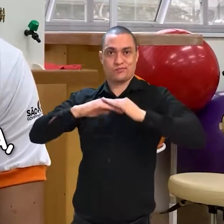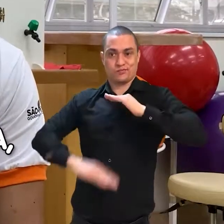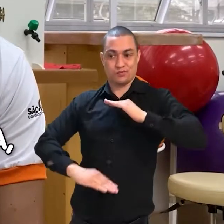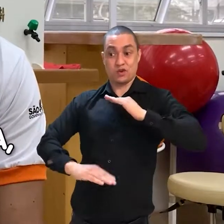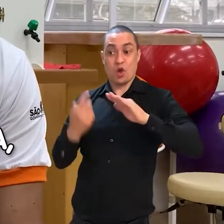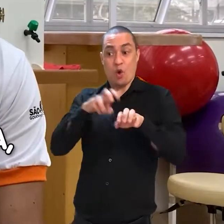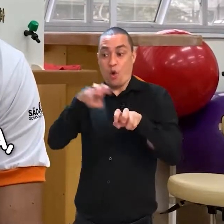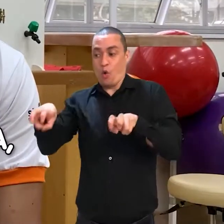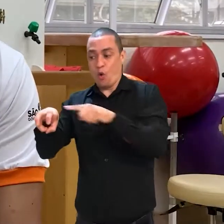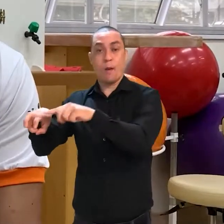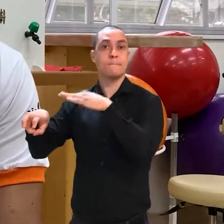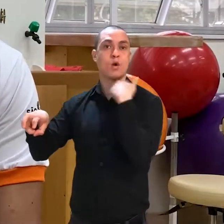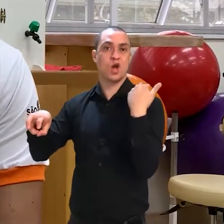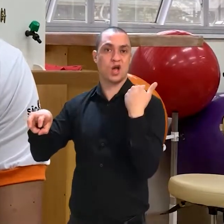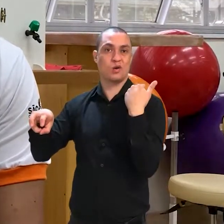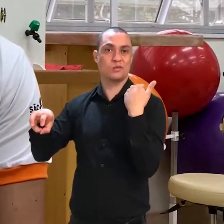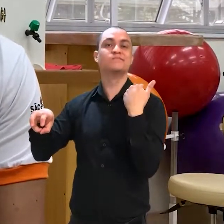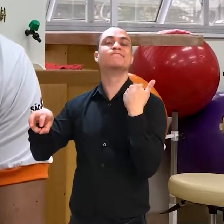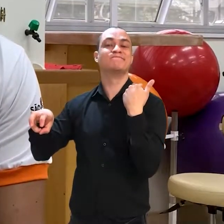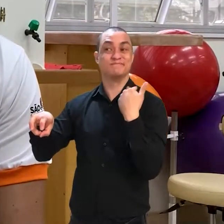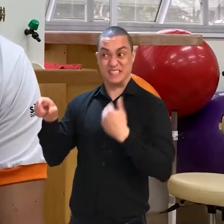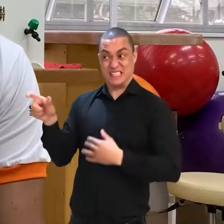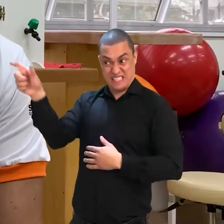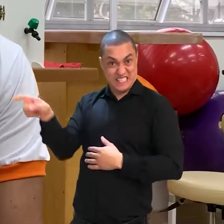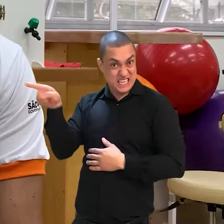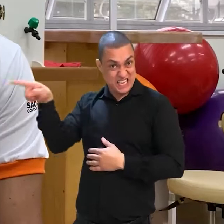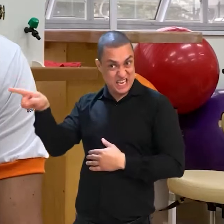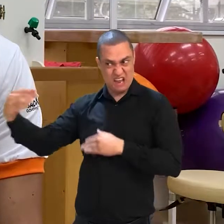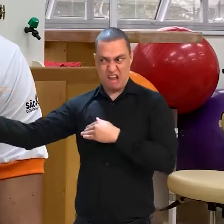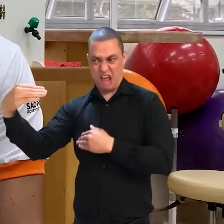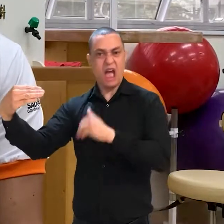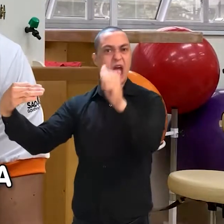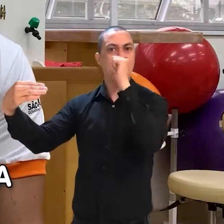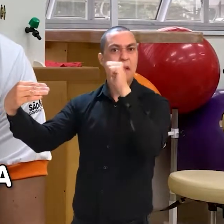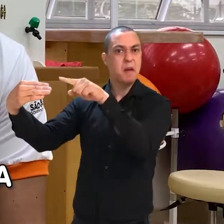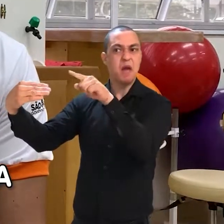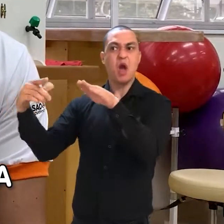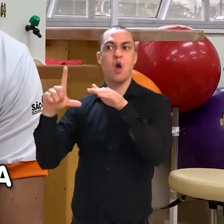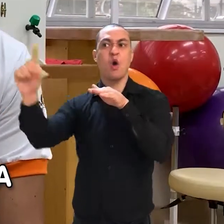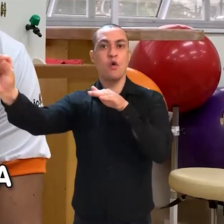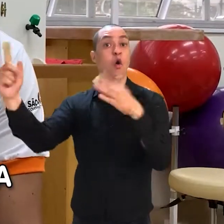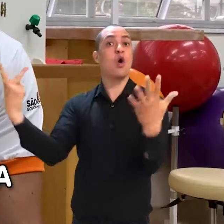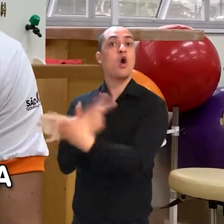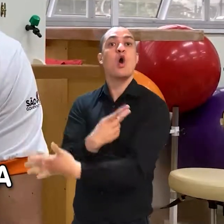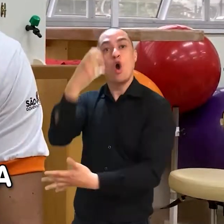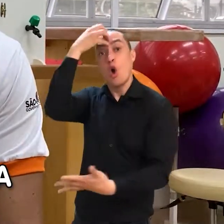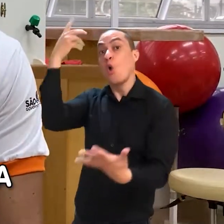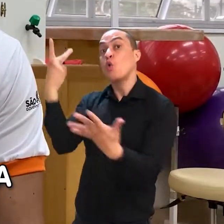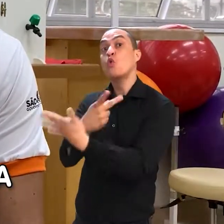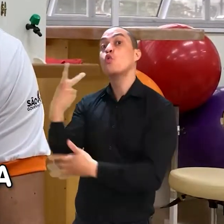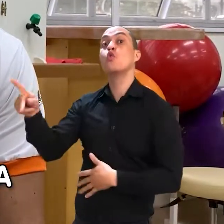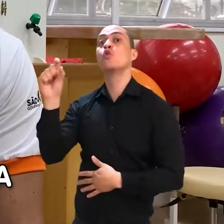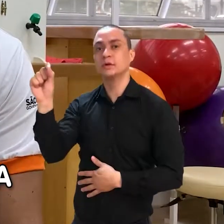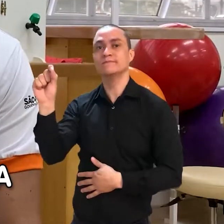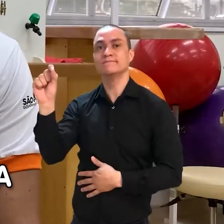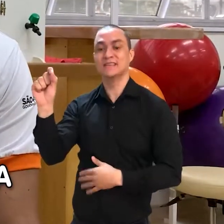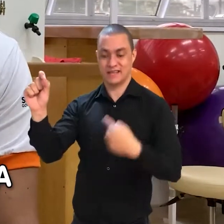policiais. Um deles faleceu, então por uma atitude de uma pessoa que bebeu, pegou o carro para dirigir, ela